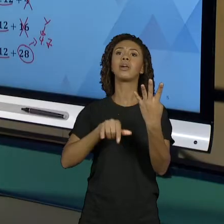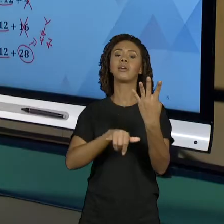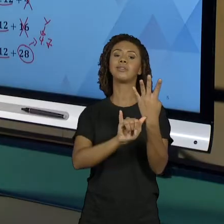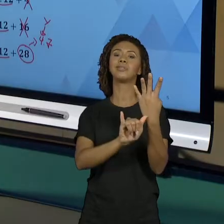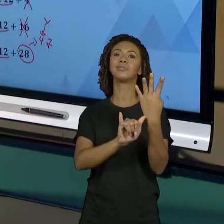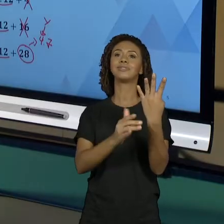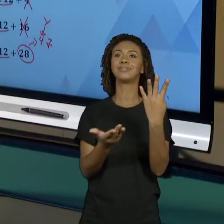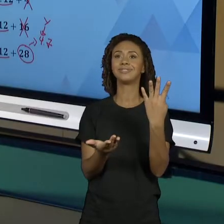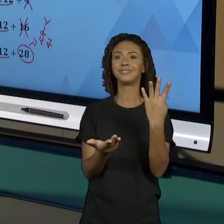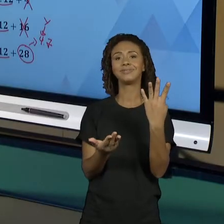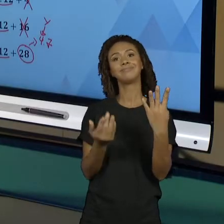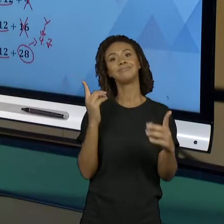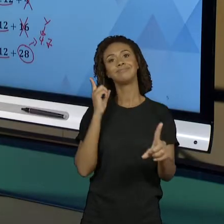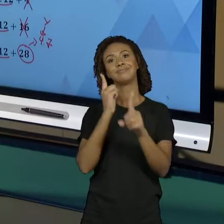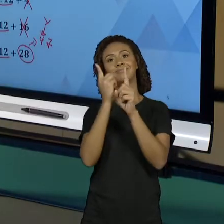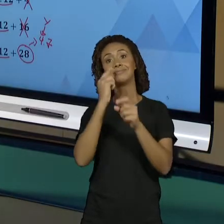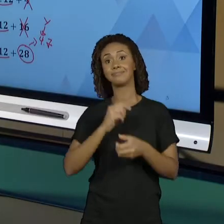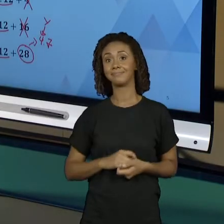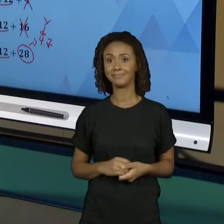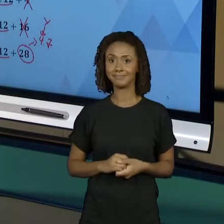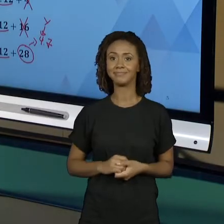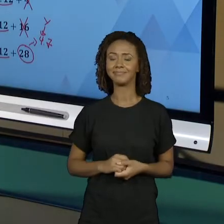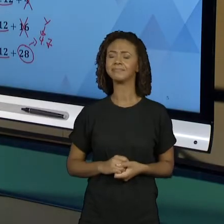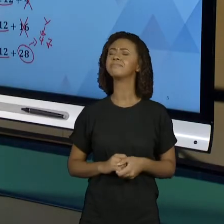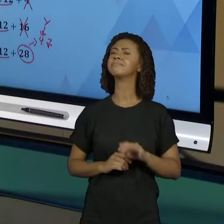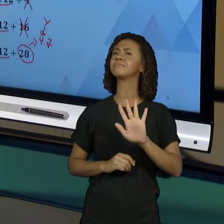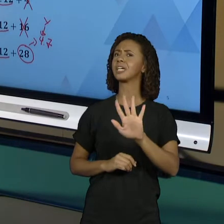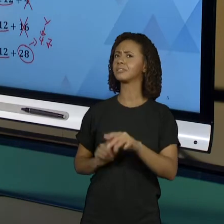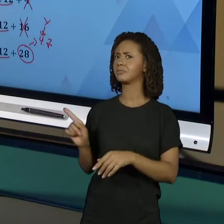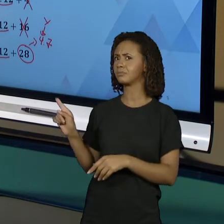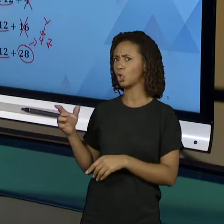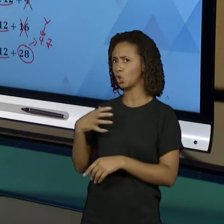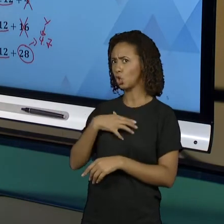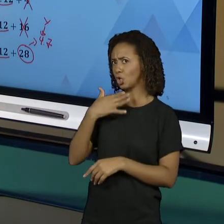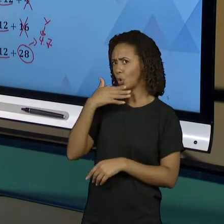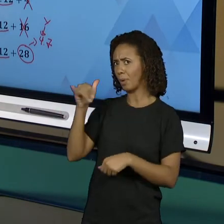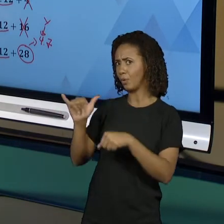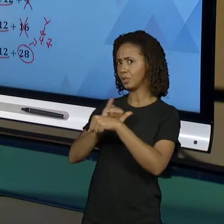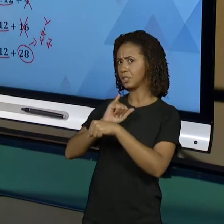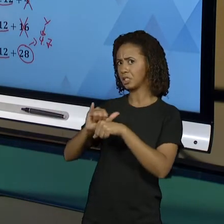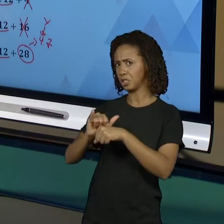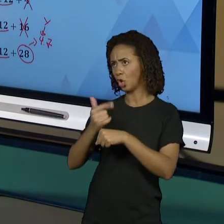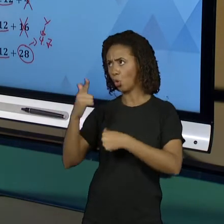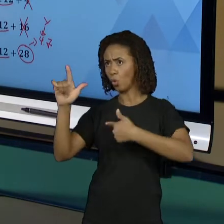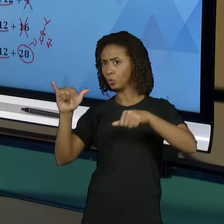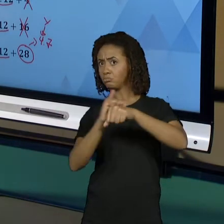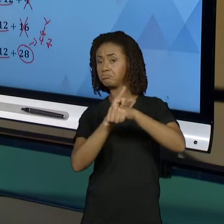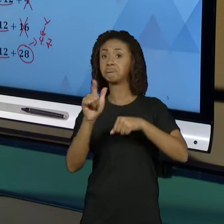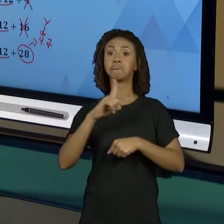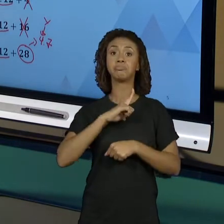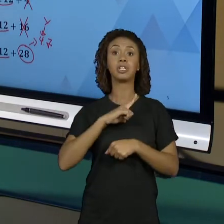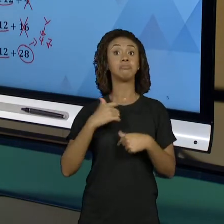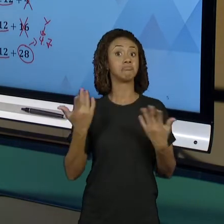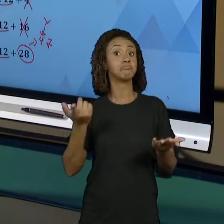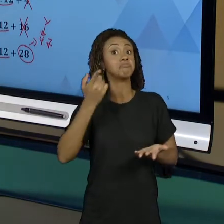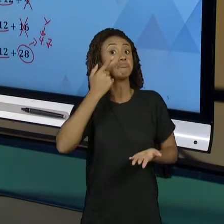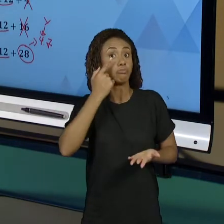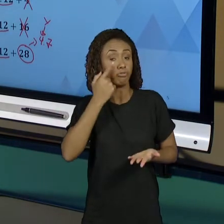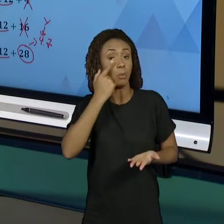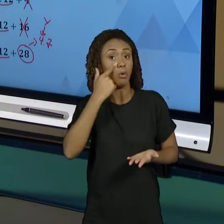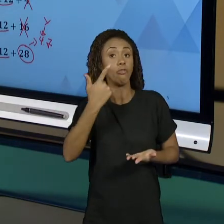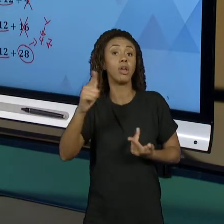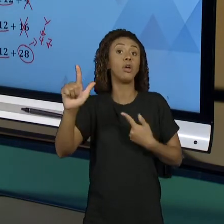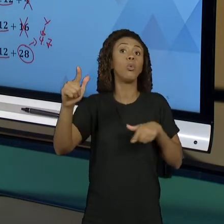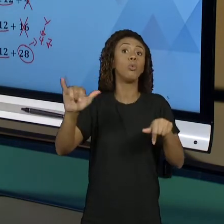Achamos uma solução. Agora, será que essa é a melhor solução? Será que tem outras soluções? Então, vamos estudar se existem outras